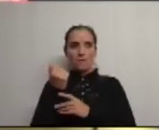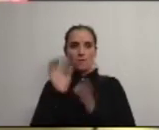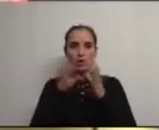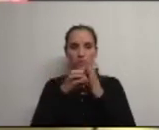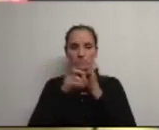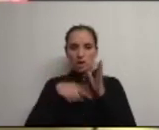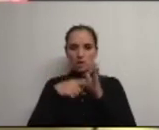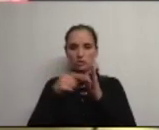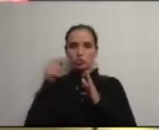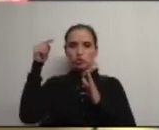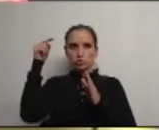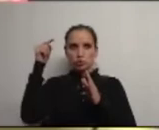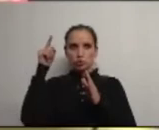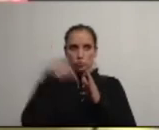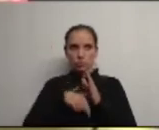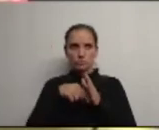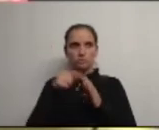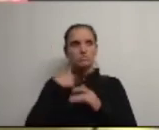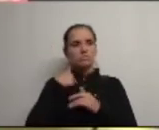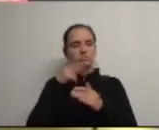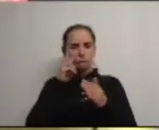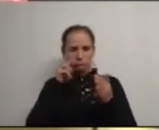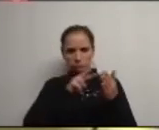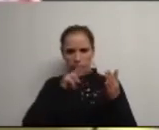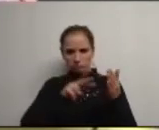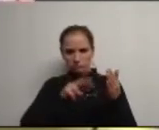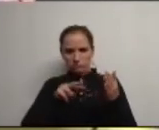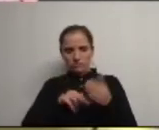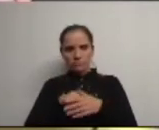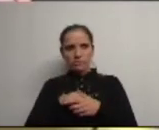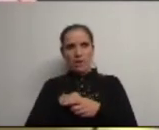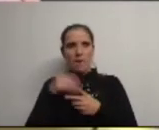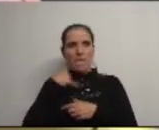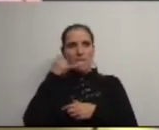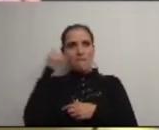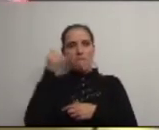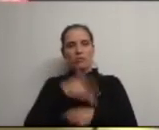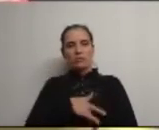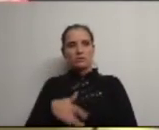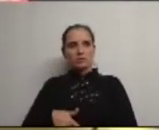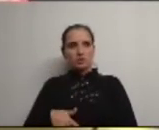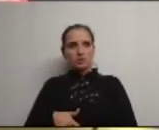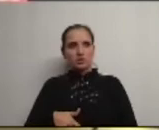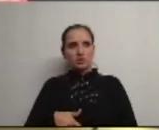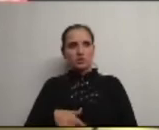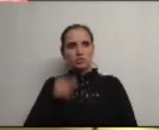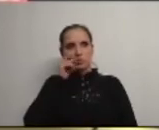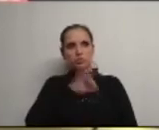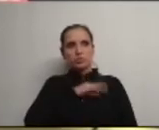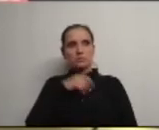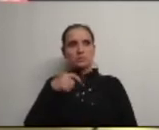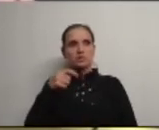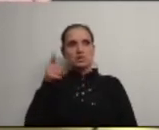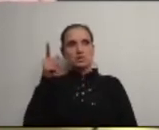agrupamento da Agda Sul eu li aquilo e telefonei para o senhor diretor que por acaso é que é o senhor presidente da assembleia